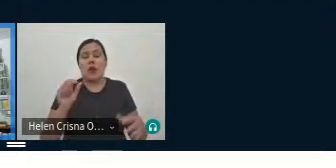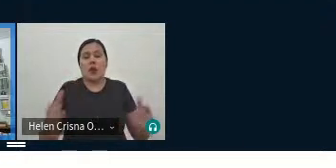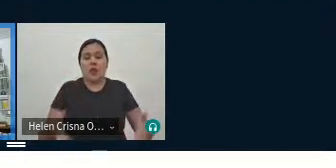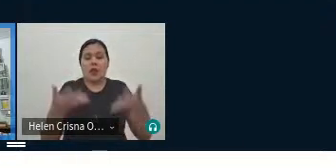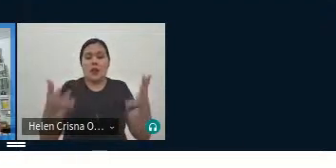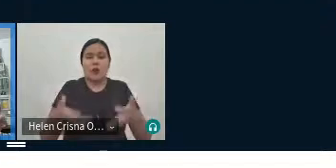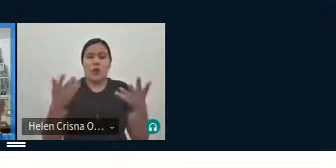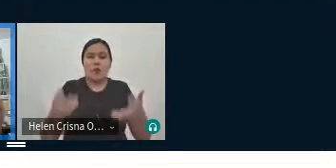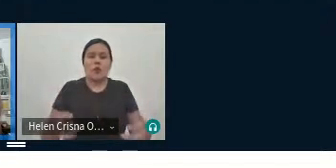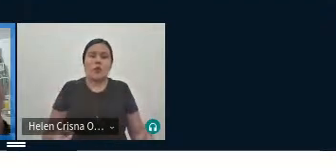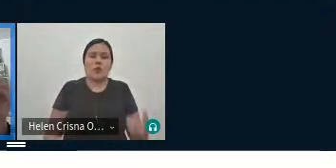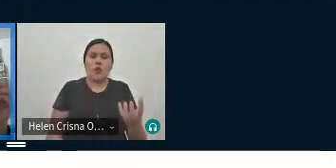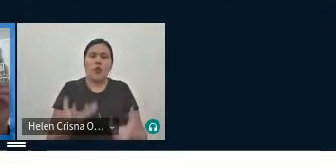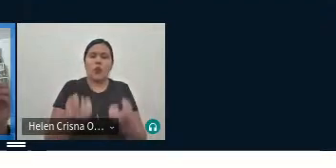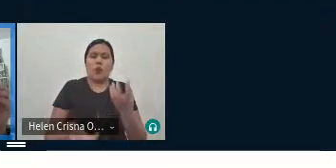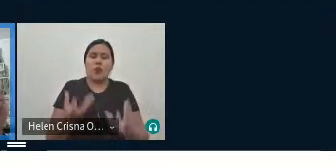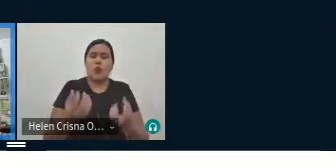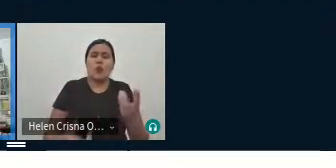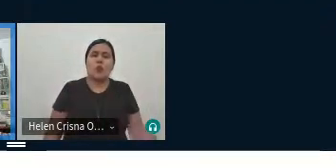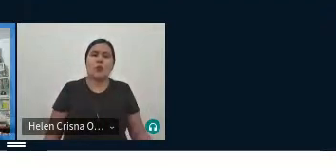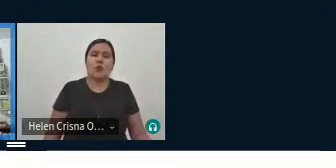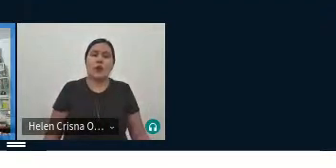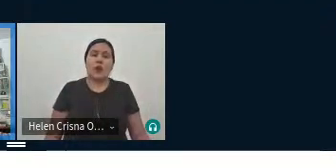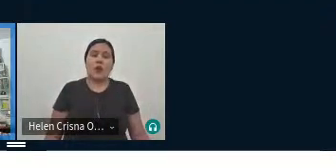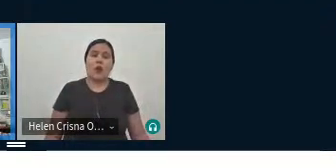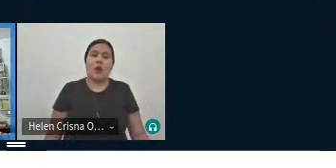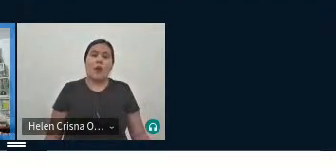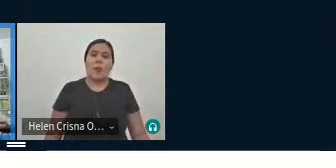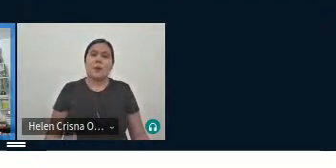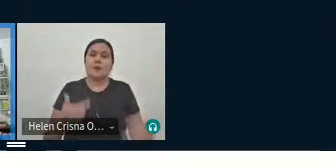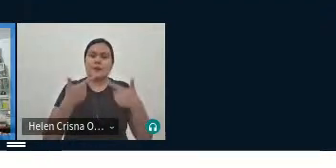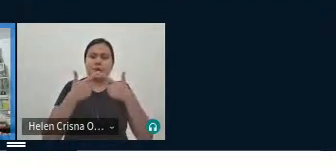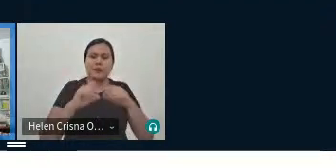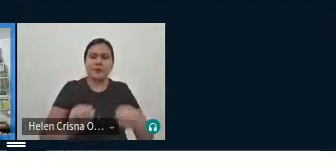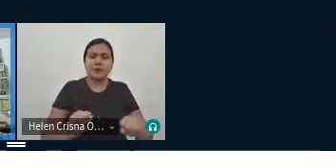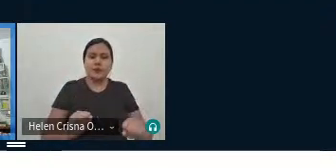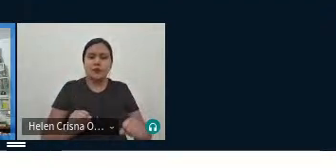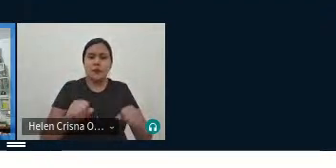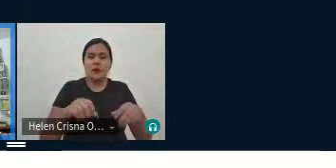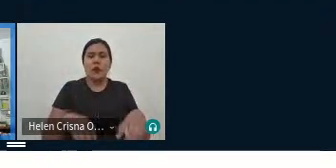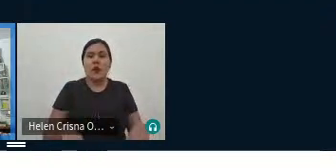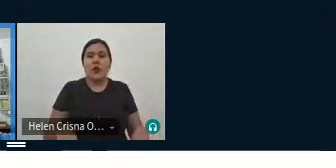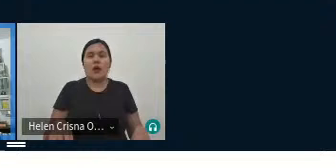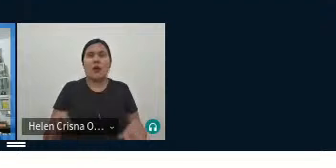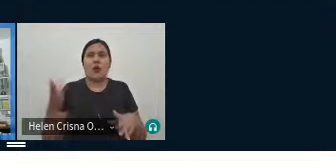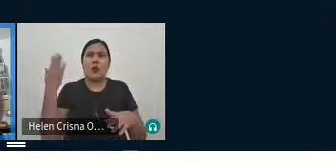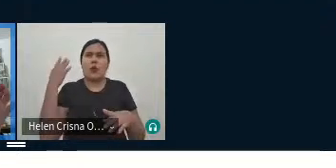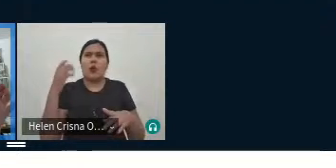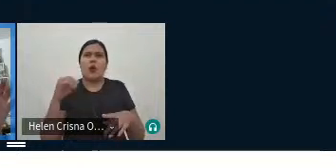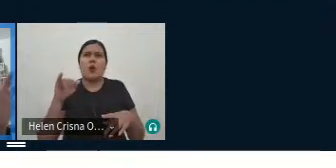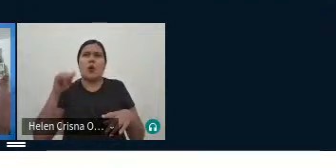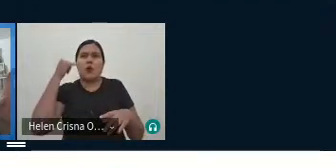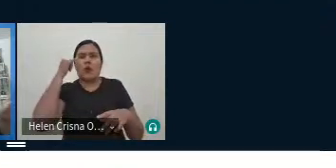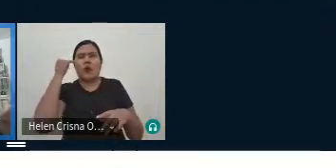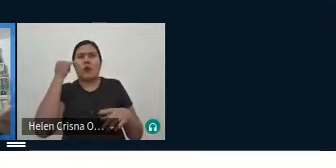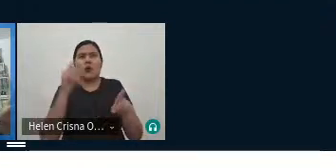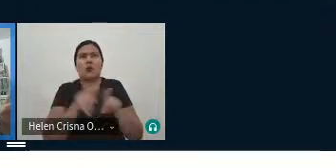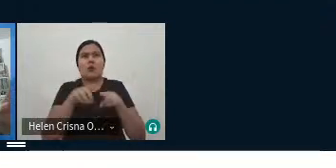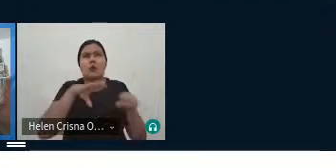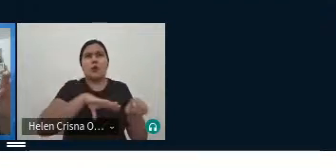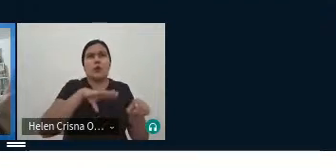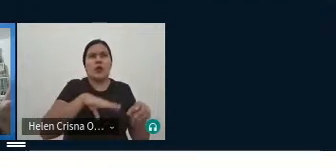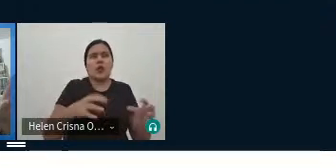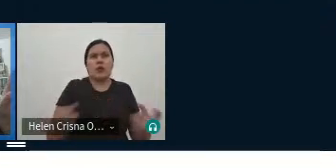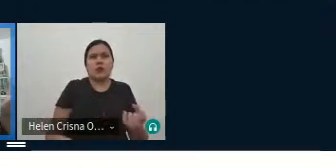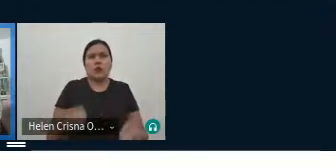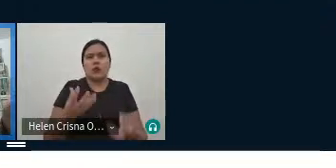aí, o pessoal fala que tem viés linguístico, onde teria, na época, os portugueses no Japão, que os japoneses ouviu, tem que fritar,